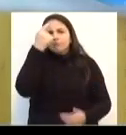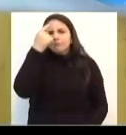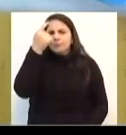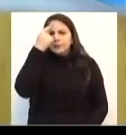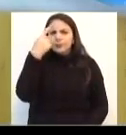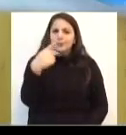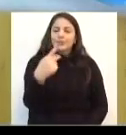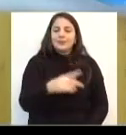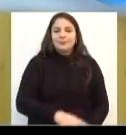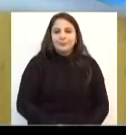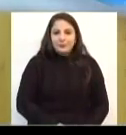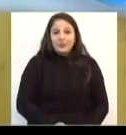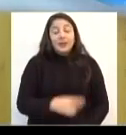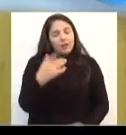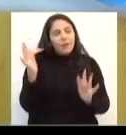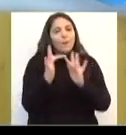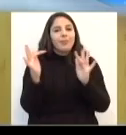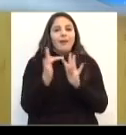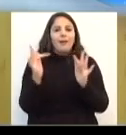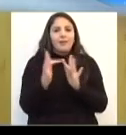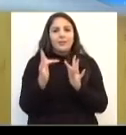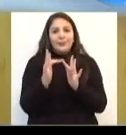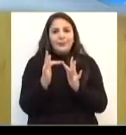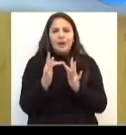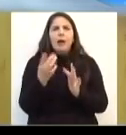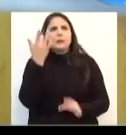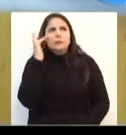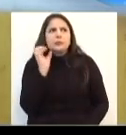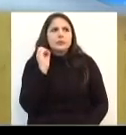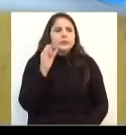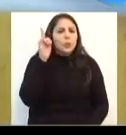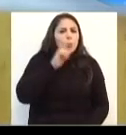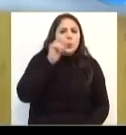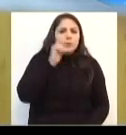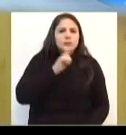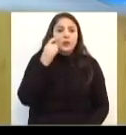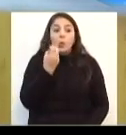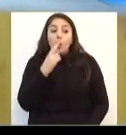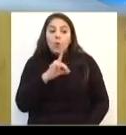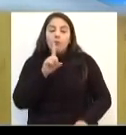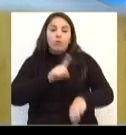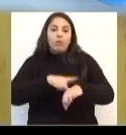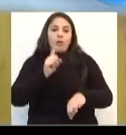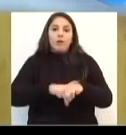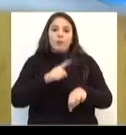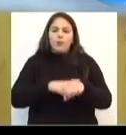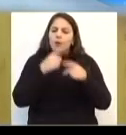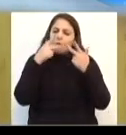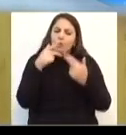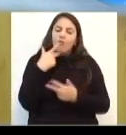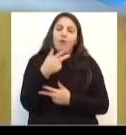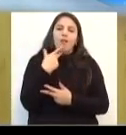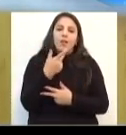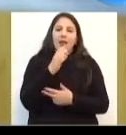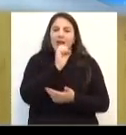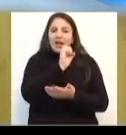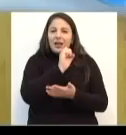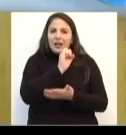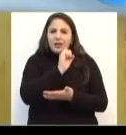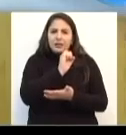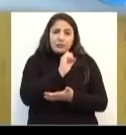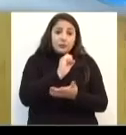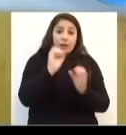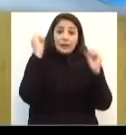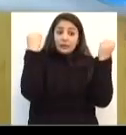pensada para você. Então entre em contato, ah, eu não sei se eu tenho condições, ou se eu tenho tempo, como a gente já disse, são atividades de